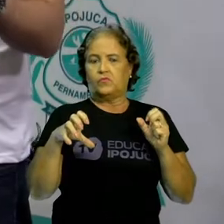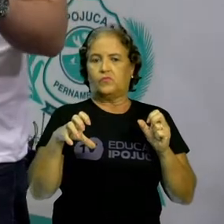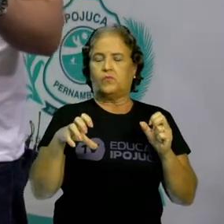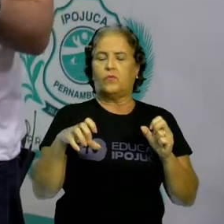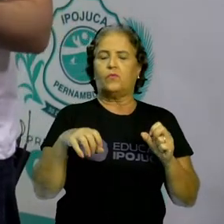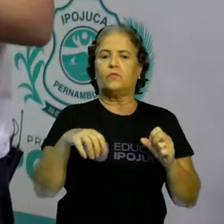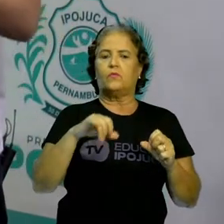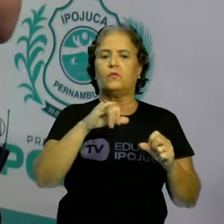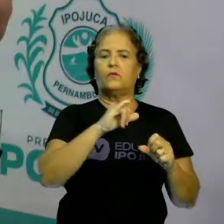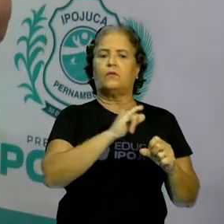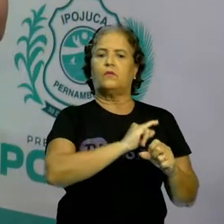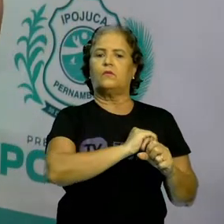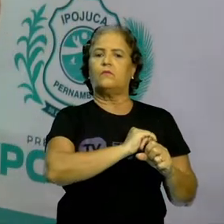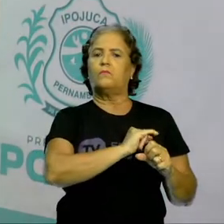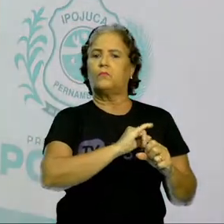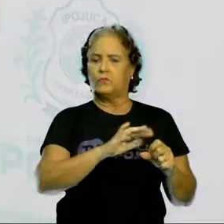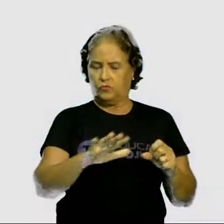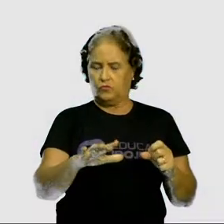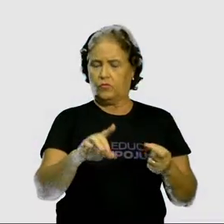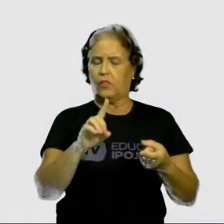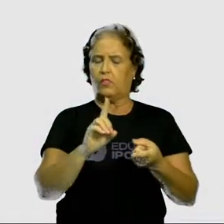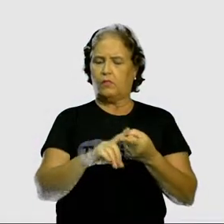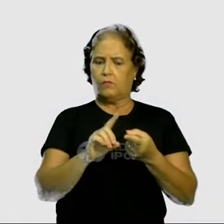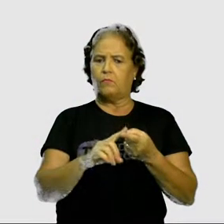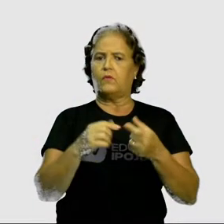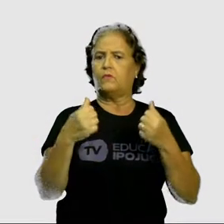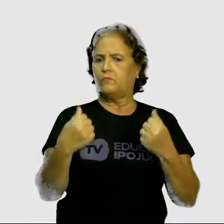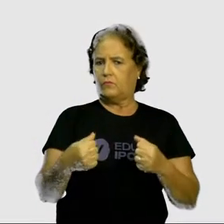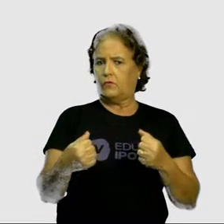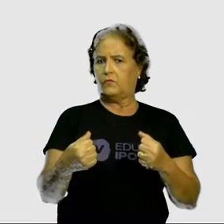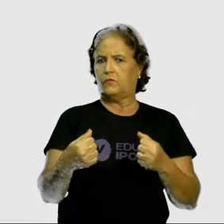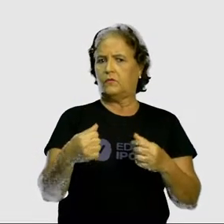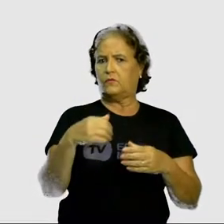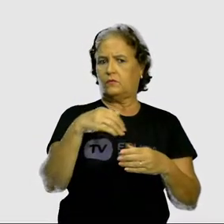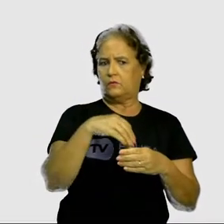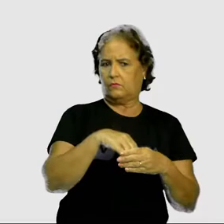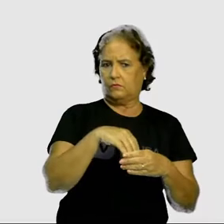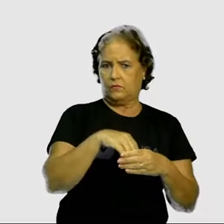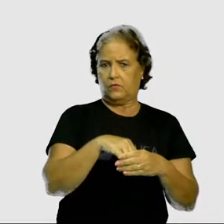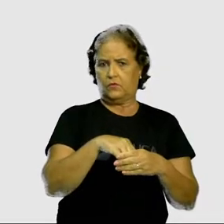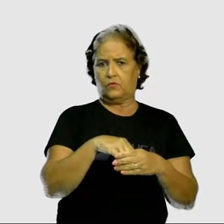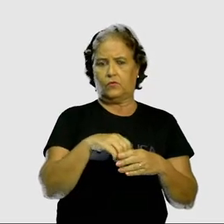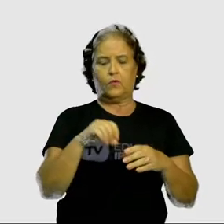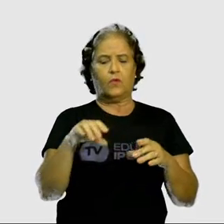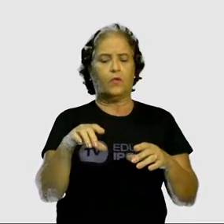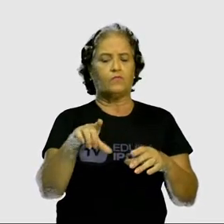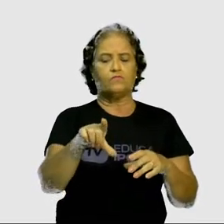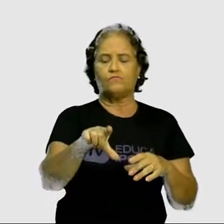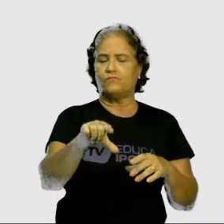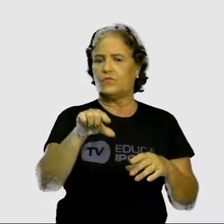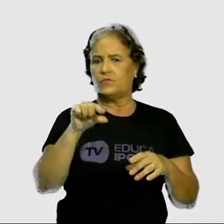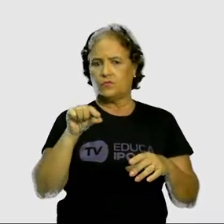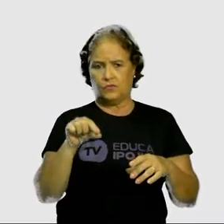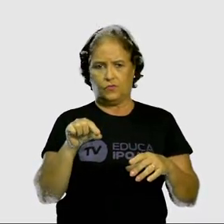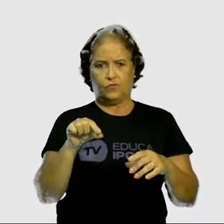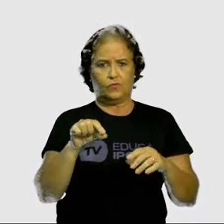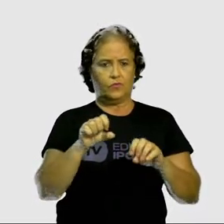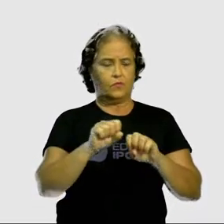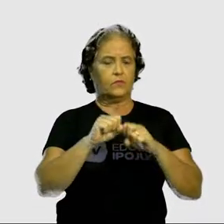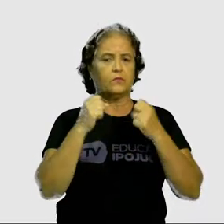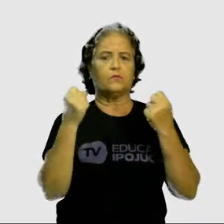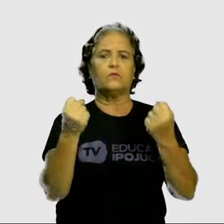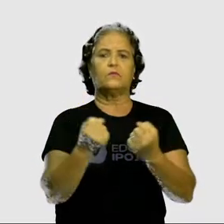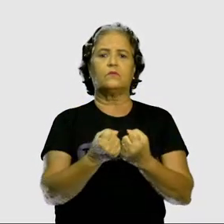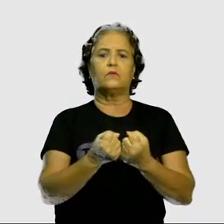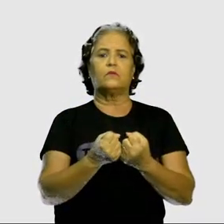nós temos essa lenda, poderia fazer parte, tá bem? Isso tudo é uma questão de escolha da sociedade e de como ela vai